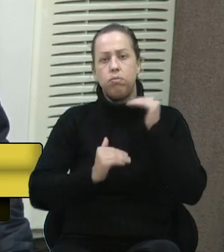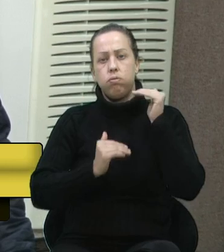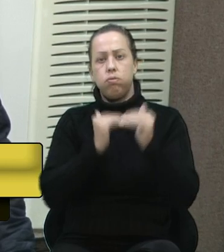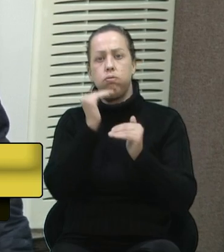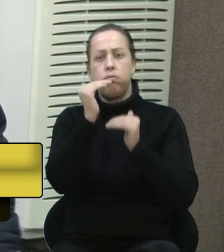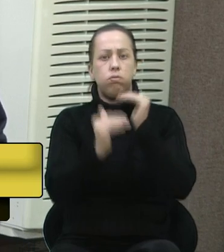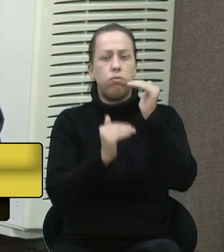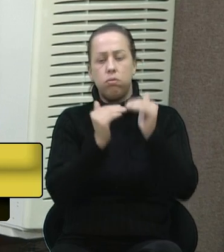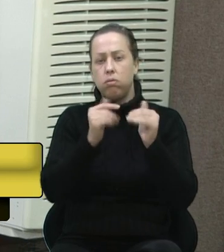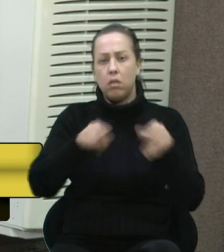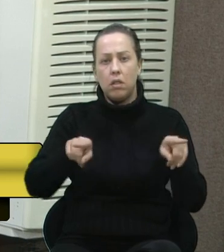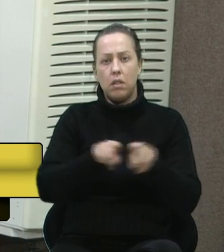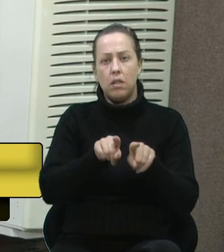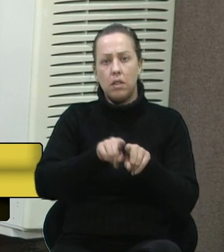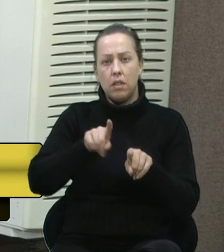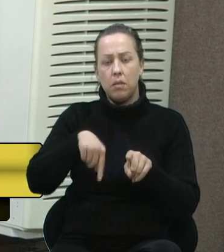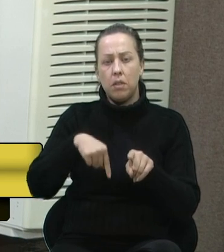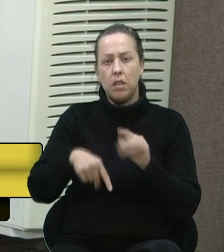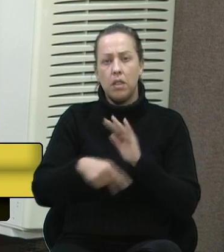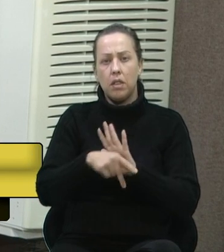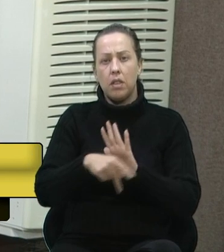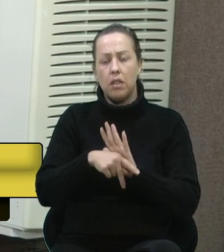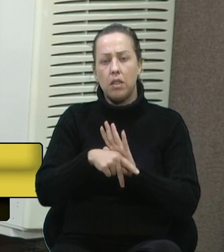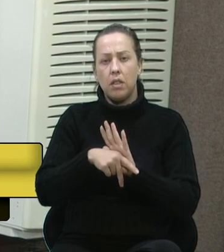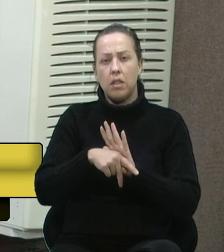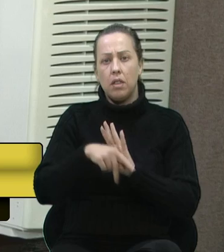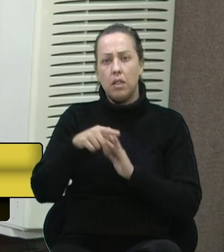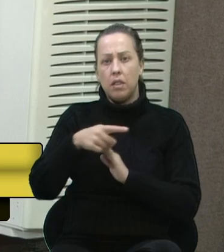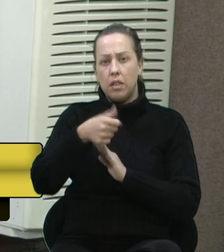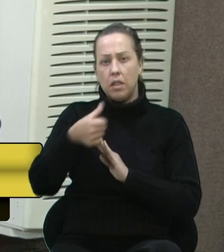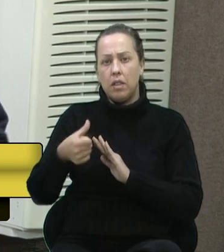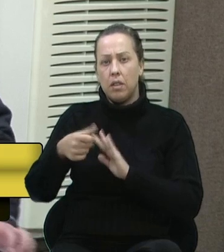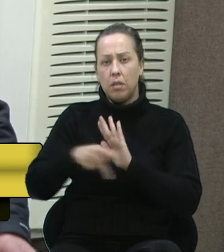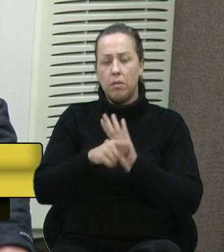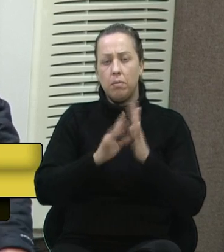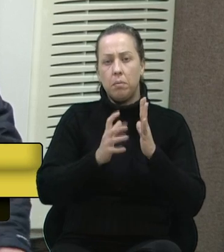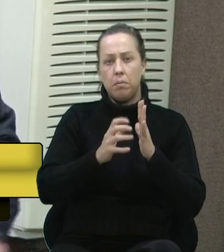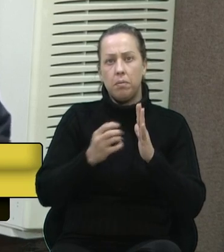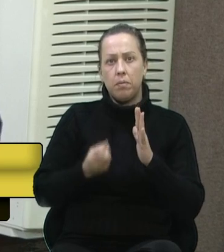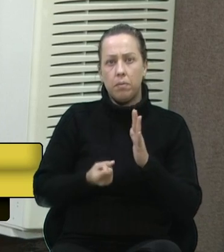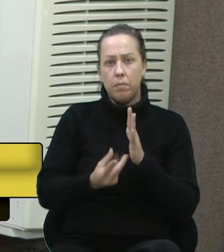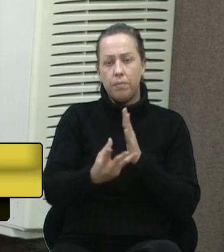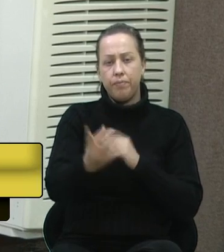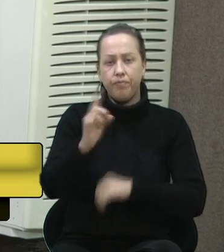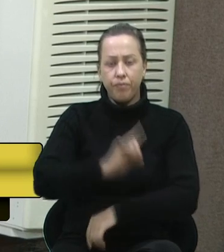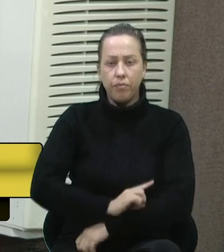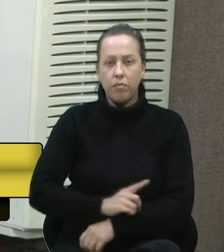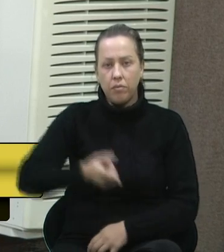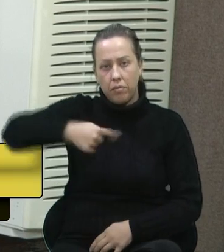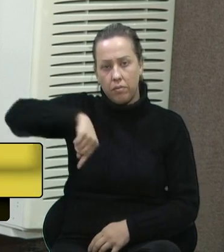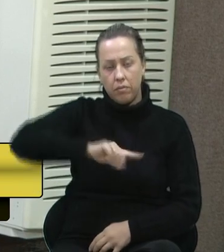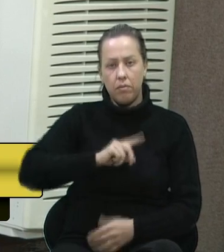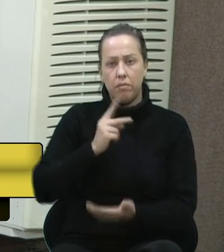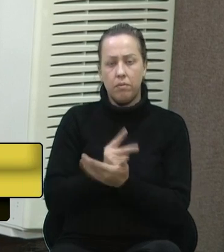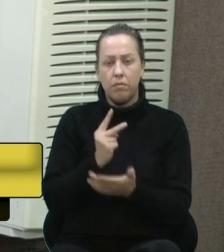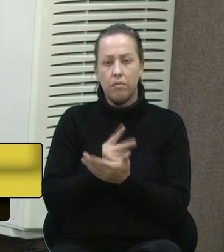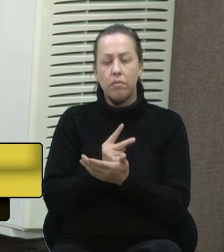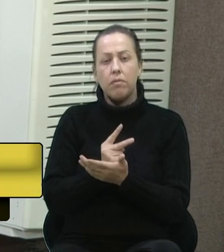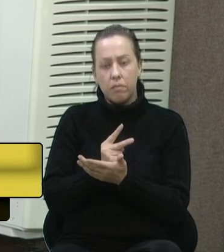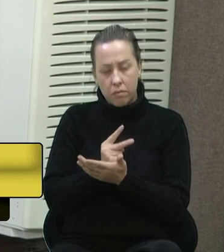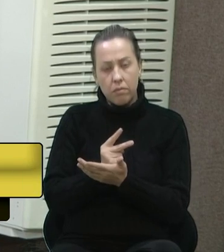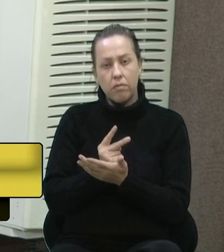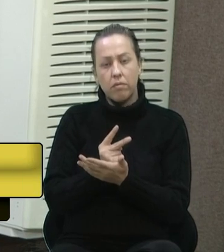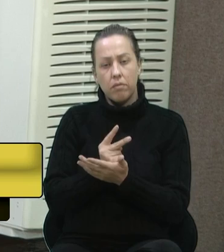da nossa 16ª Conferência do Partido, dentro de poucos dias. E nós vamos manter,